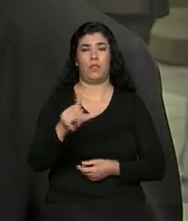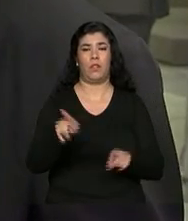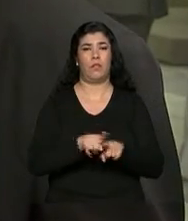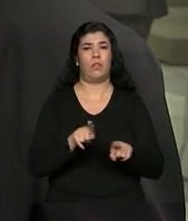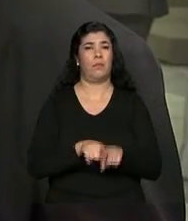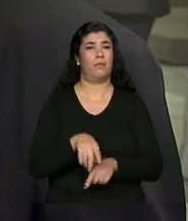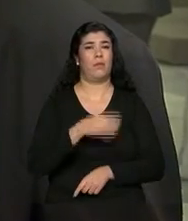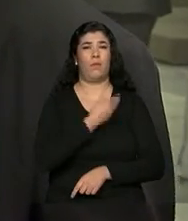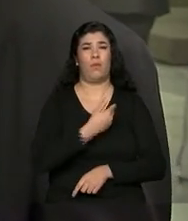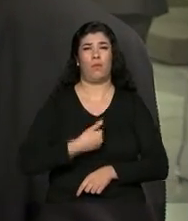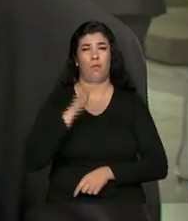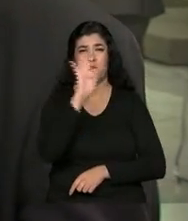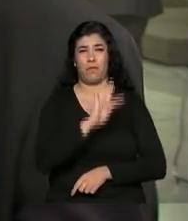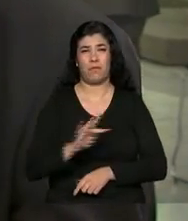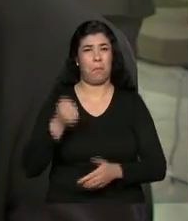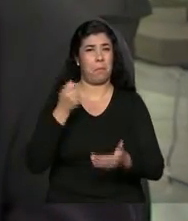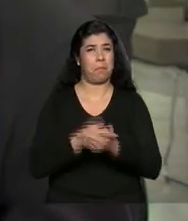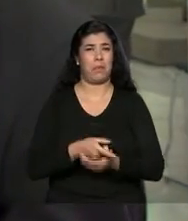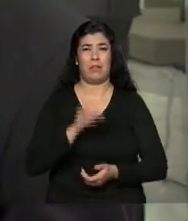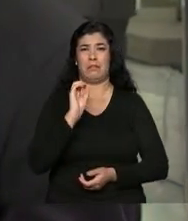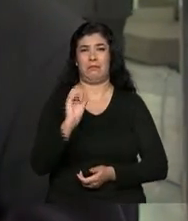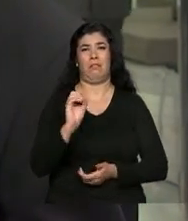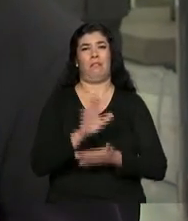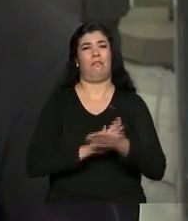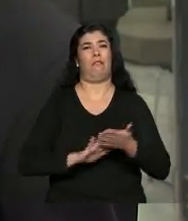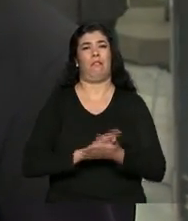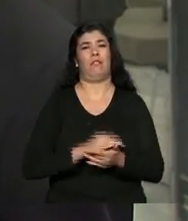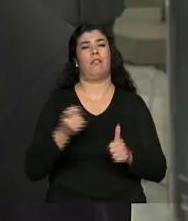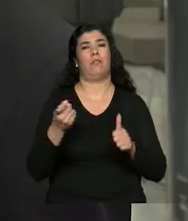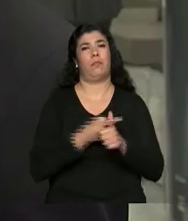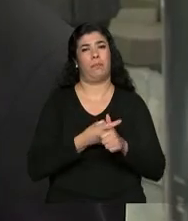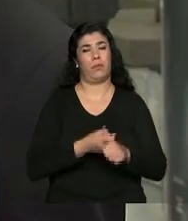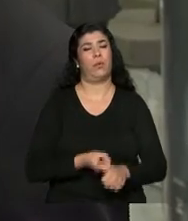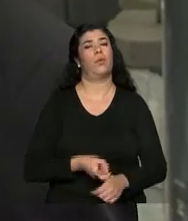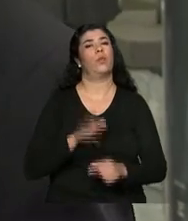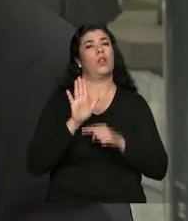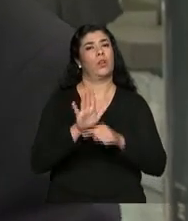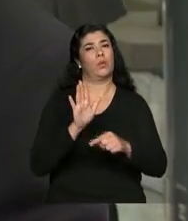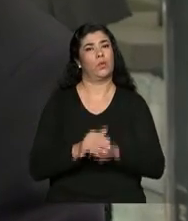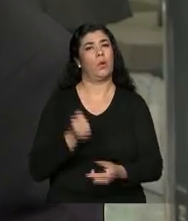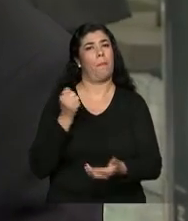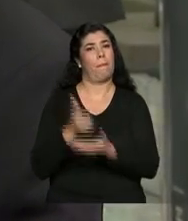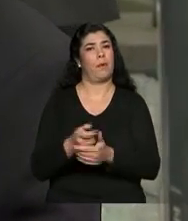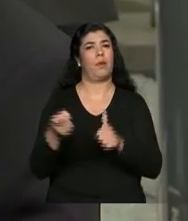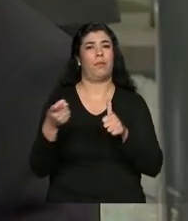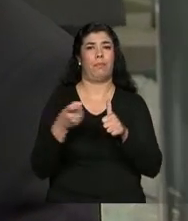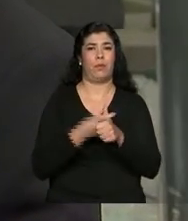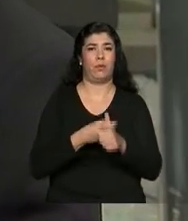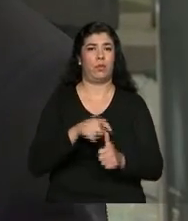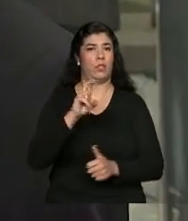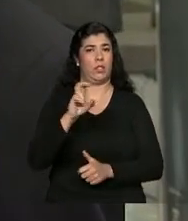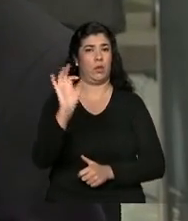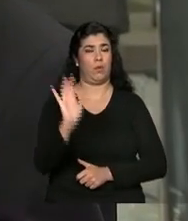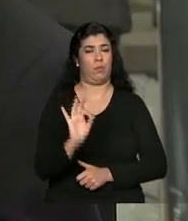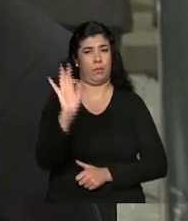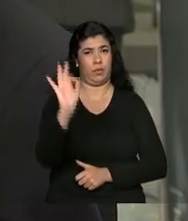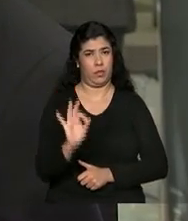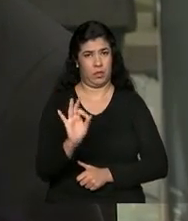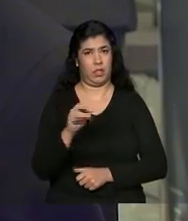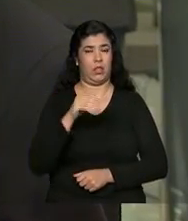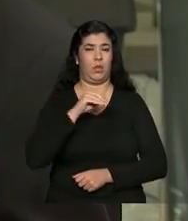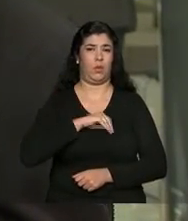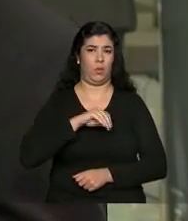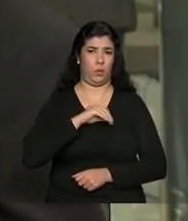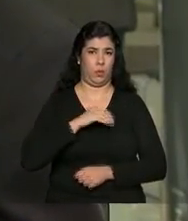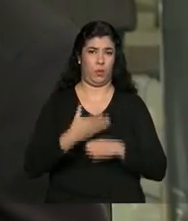imposto para o governo federal. A sua única contribuição é para a Previdência, que hoje equivale a 5% do salário